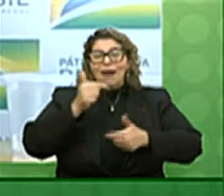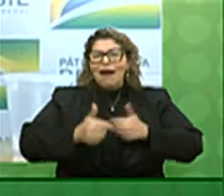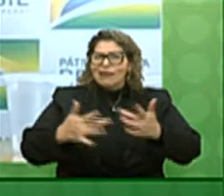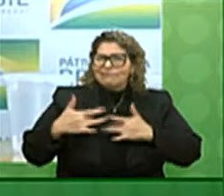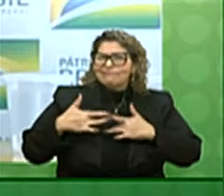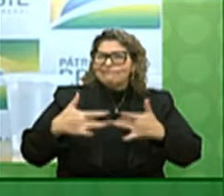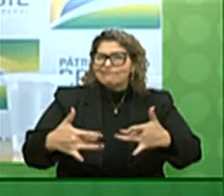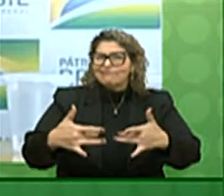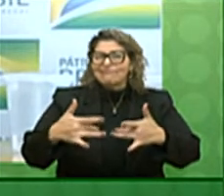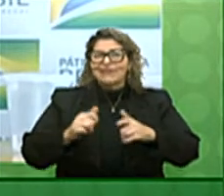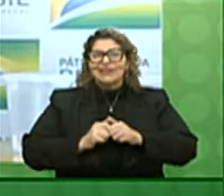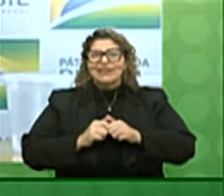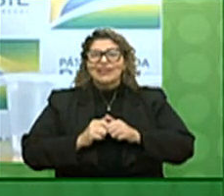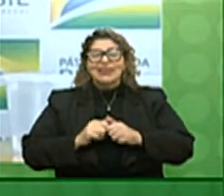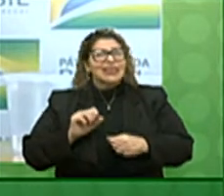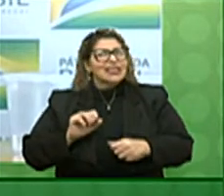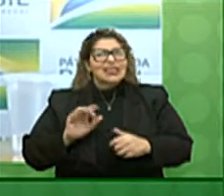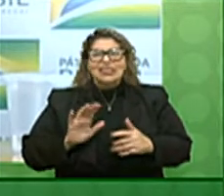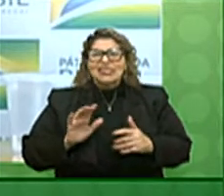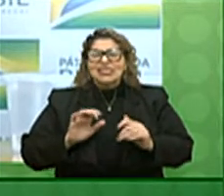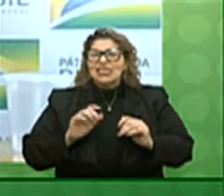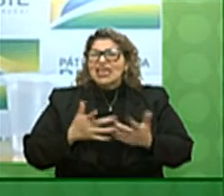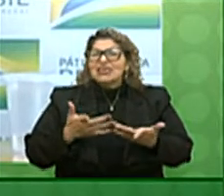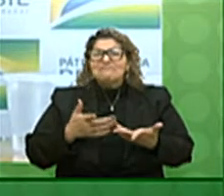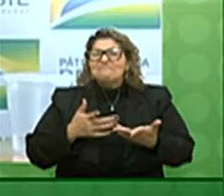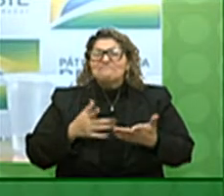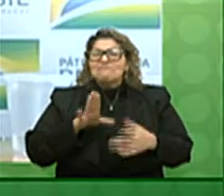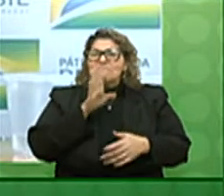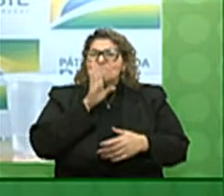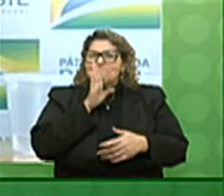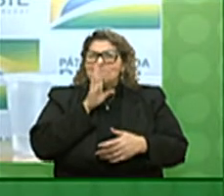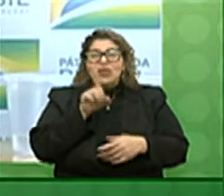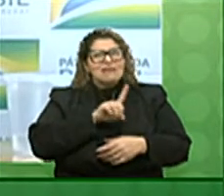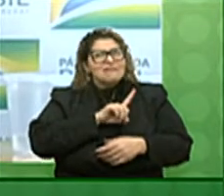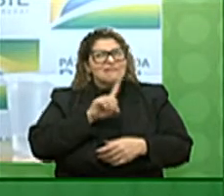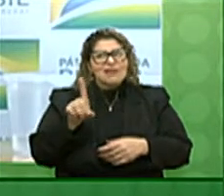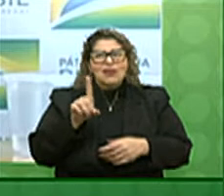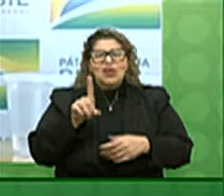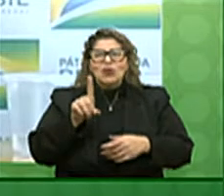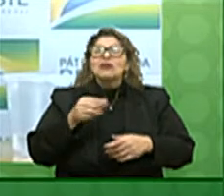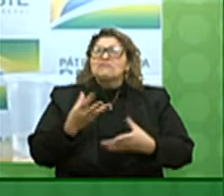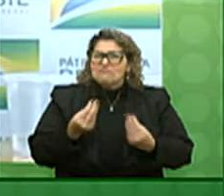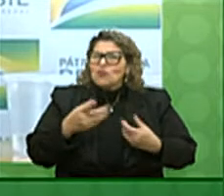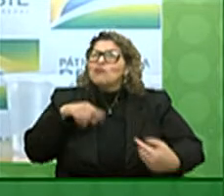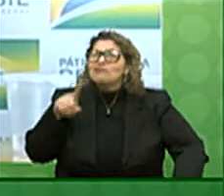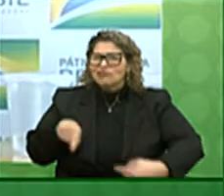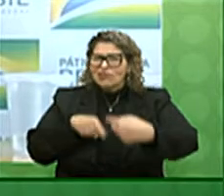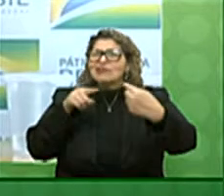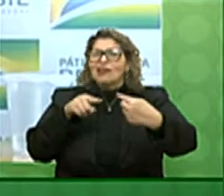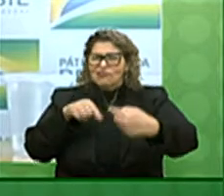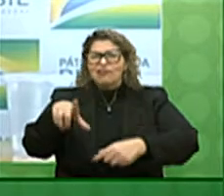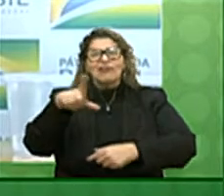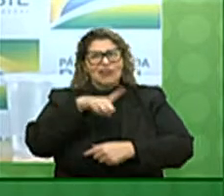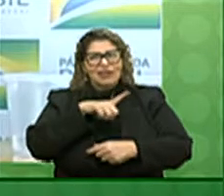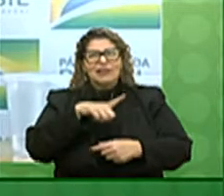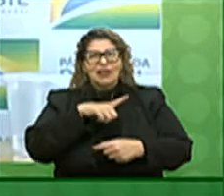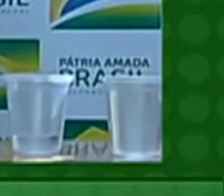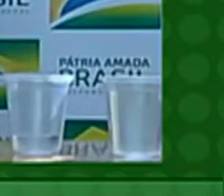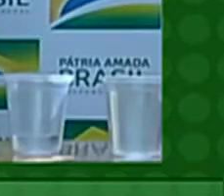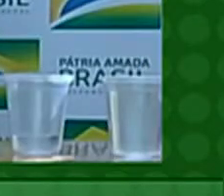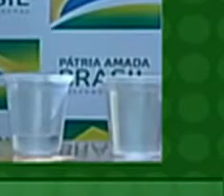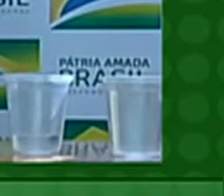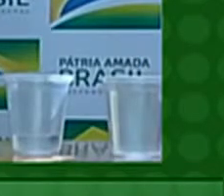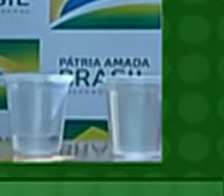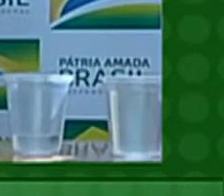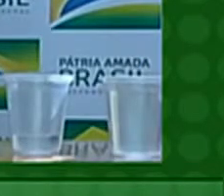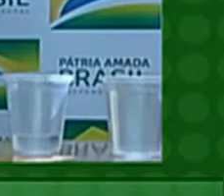dedicação e sem nos omitirmos diante dos grandes desafios enfrentados pelo nosso